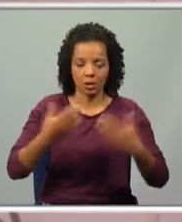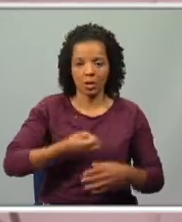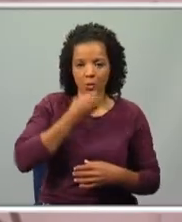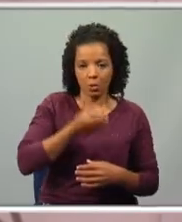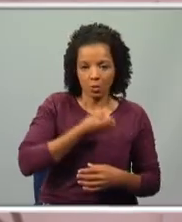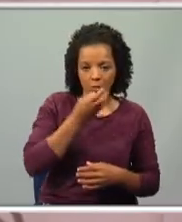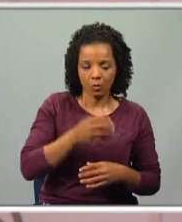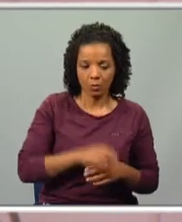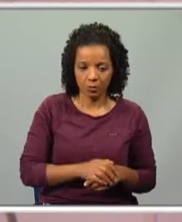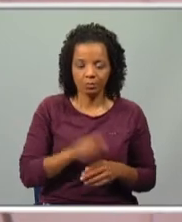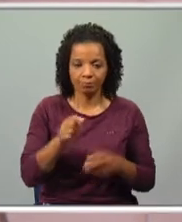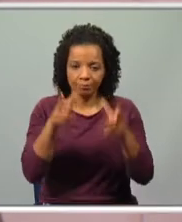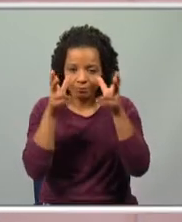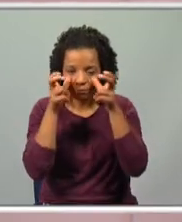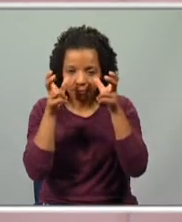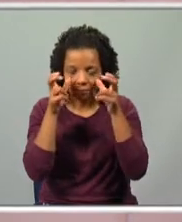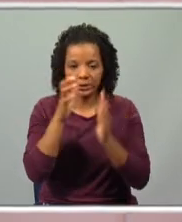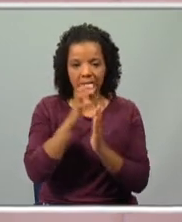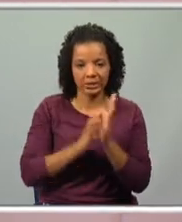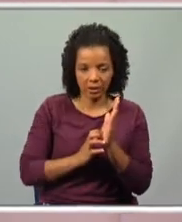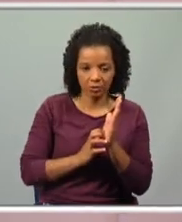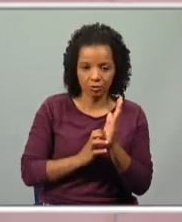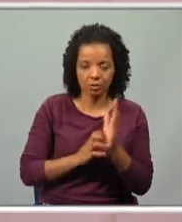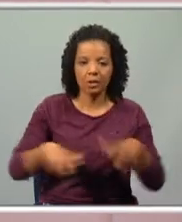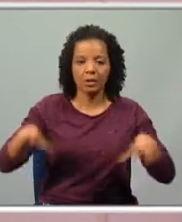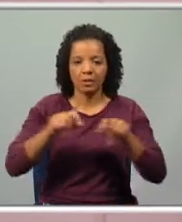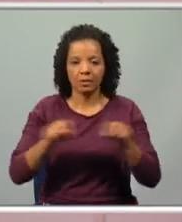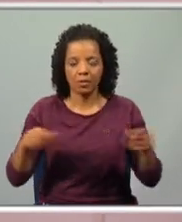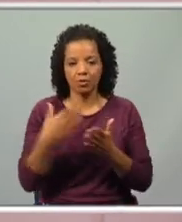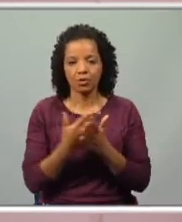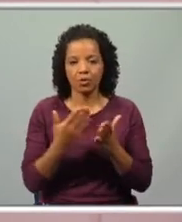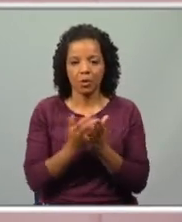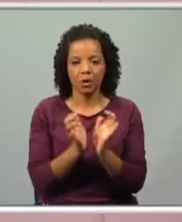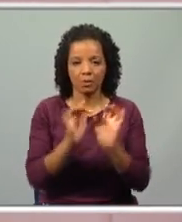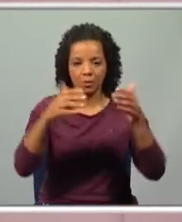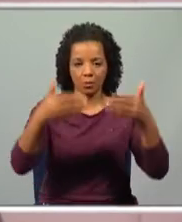conto. Vais ouvir o texto dito num vídeo da escola virtual.